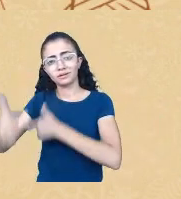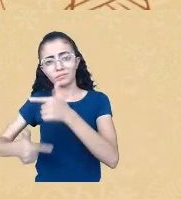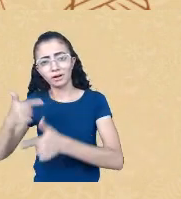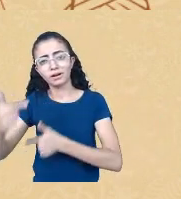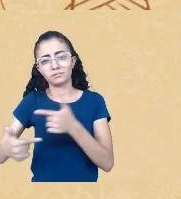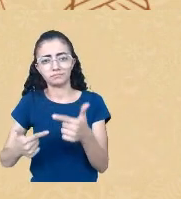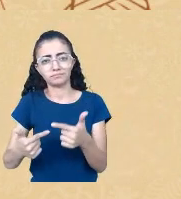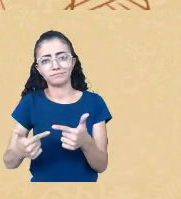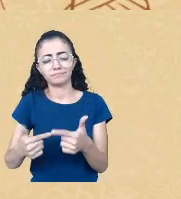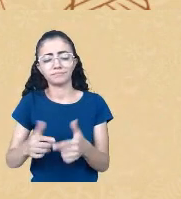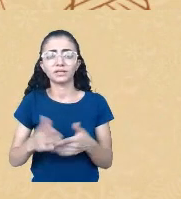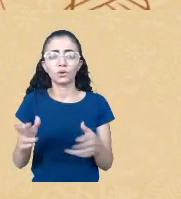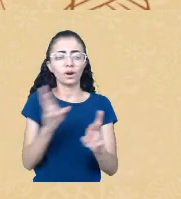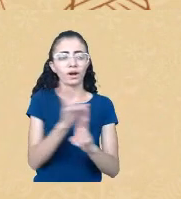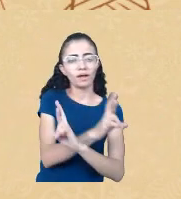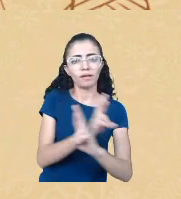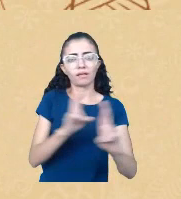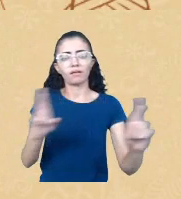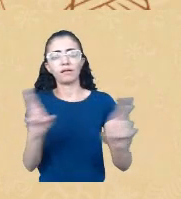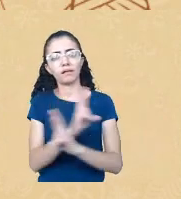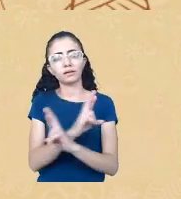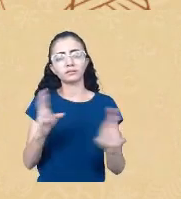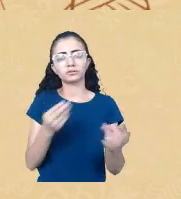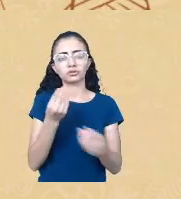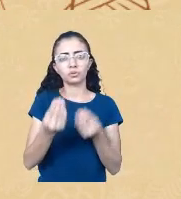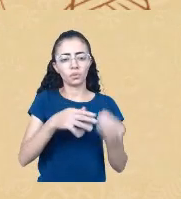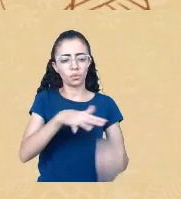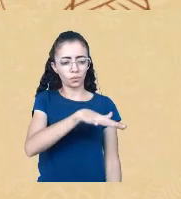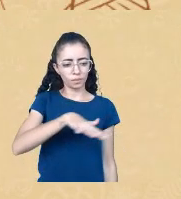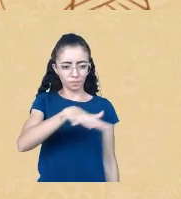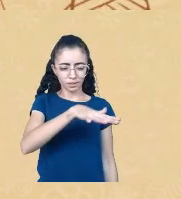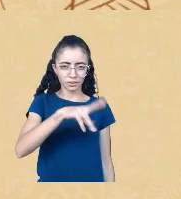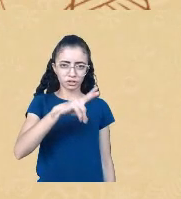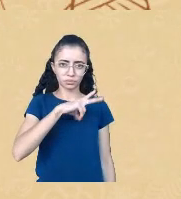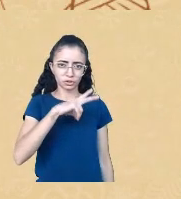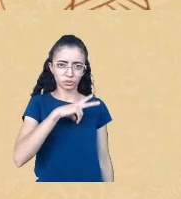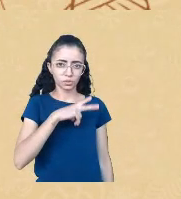propriedade com a terra e de quem tinha condições de formalizar essas terras